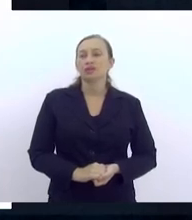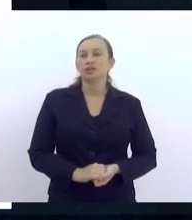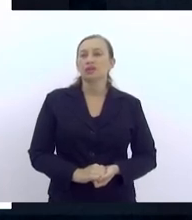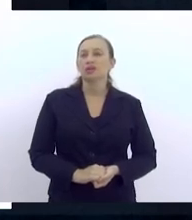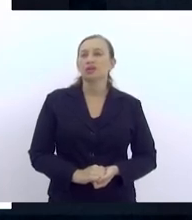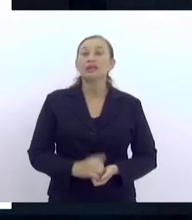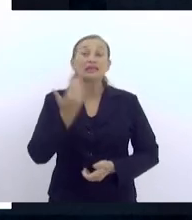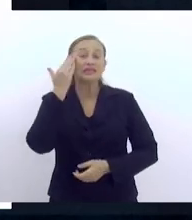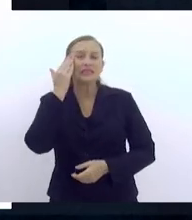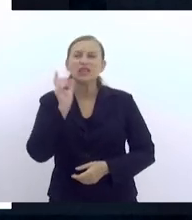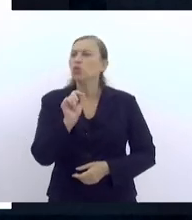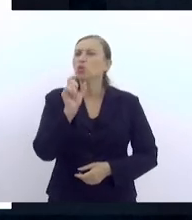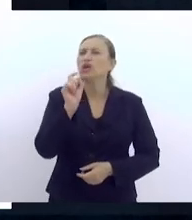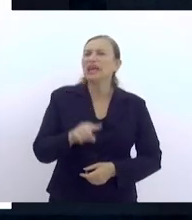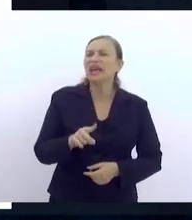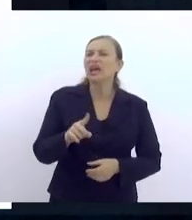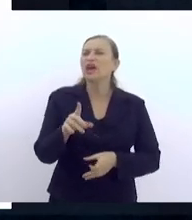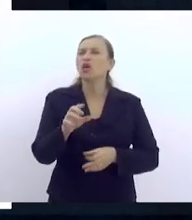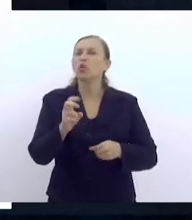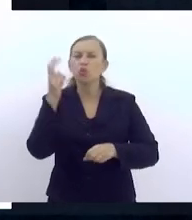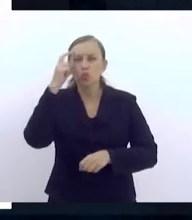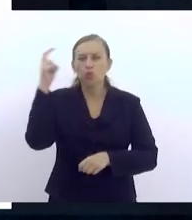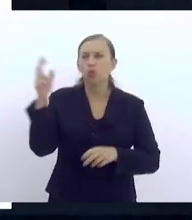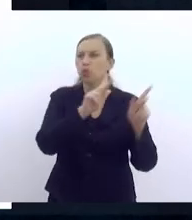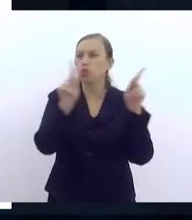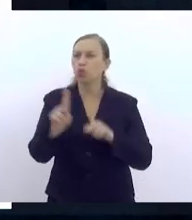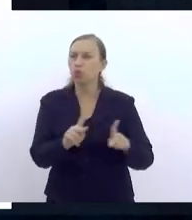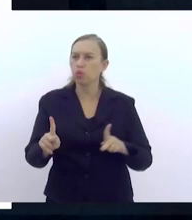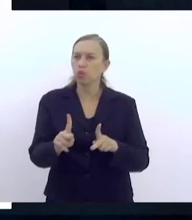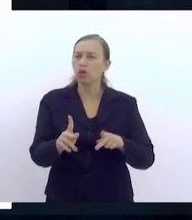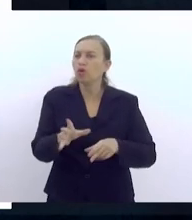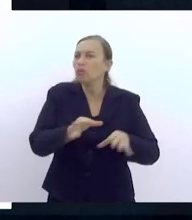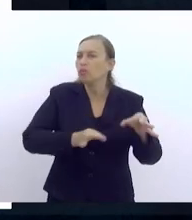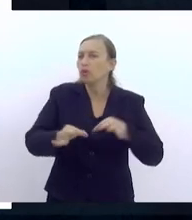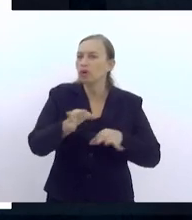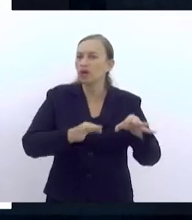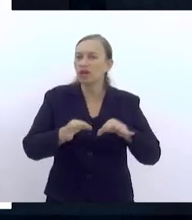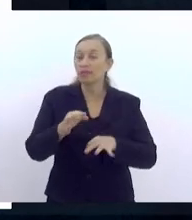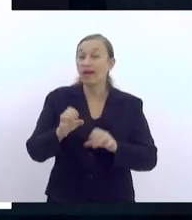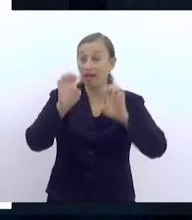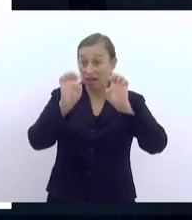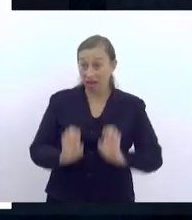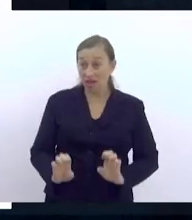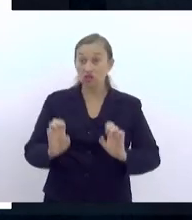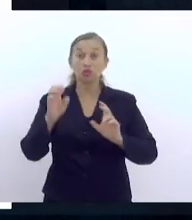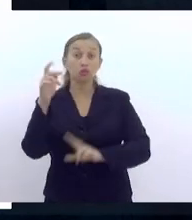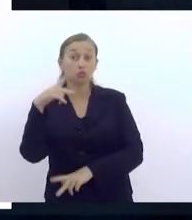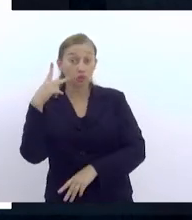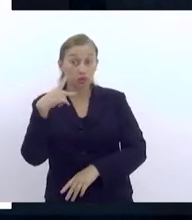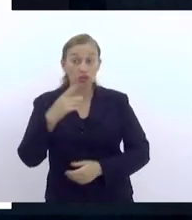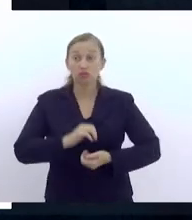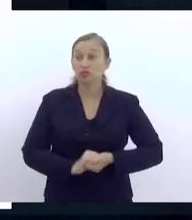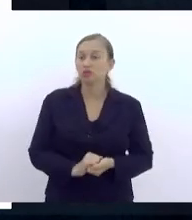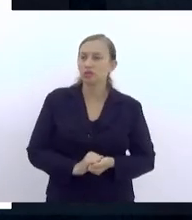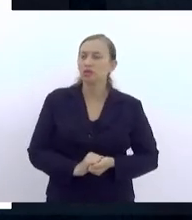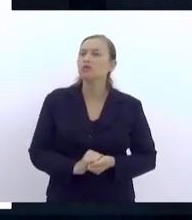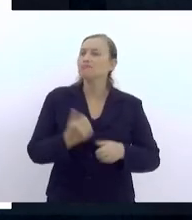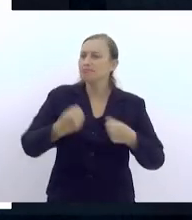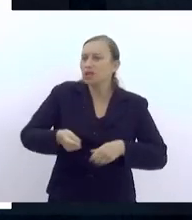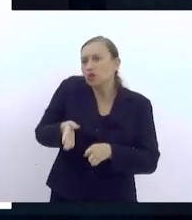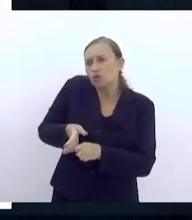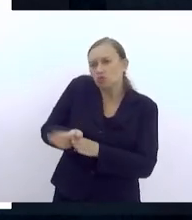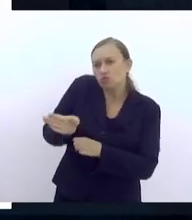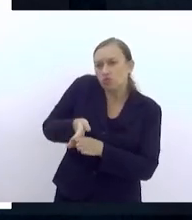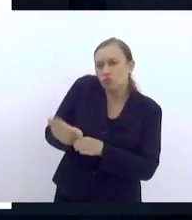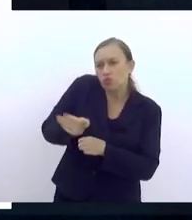Sobretudo, entender que a cultura de paz é um programa ético-político, que tem uma orientação